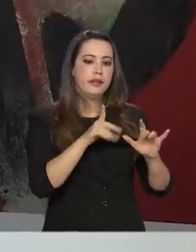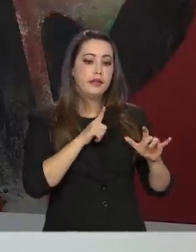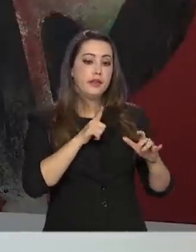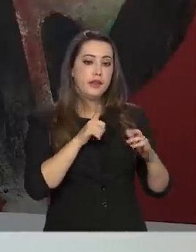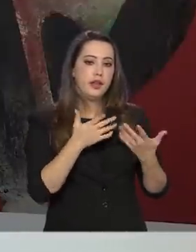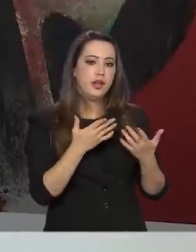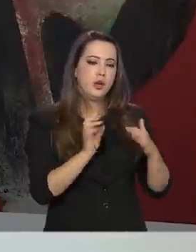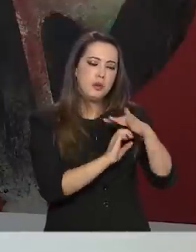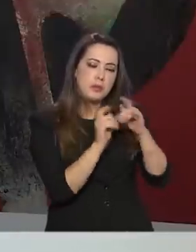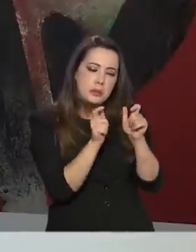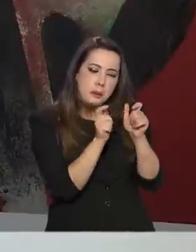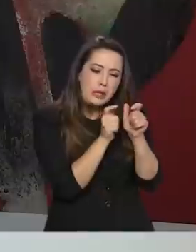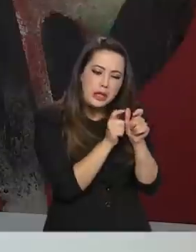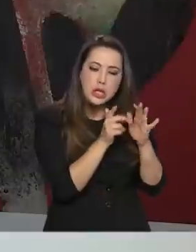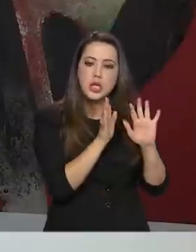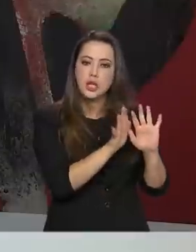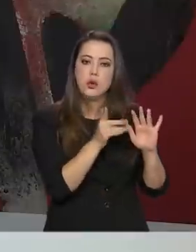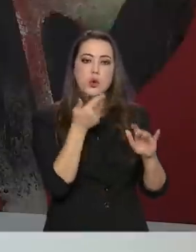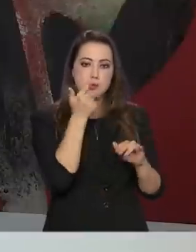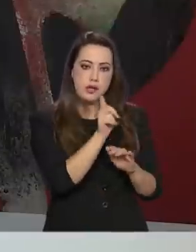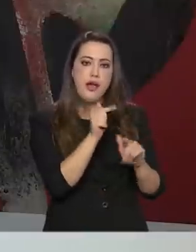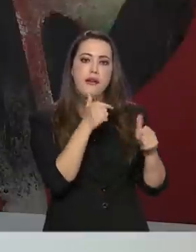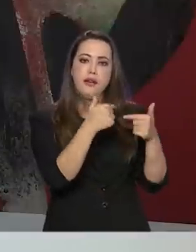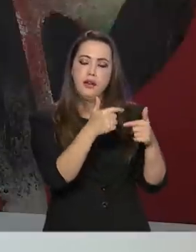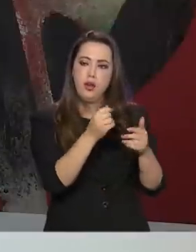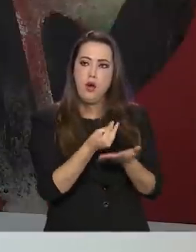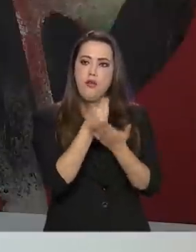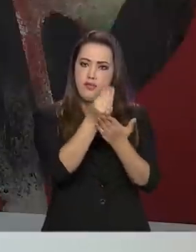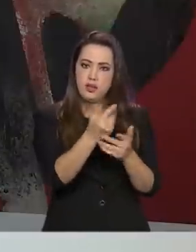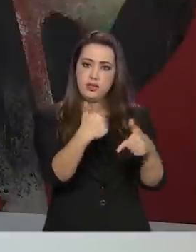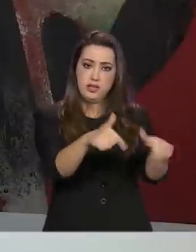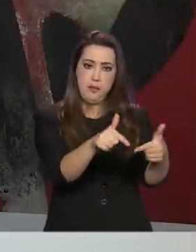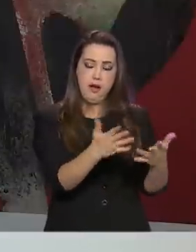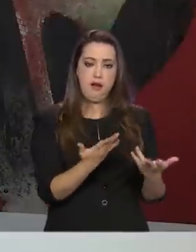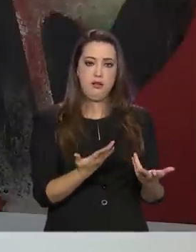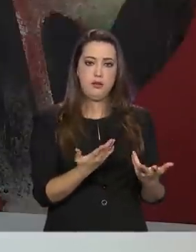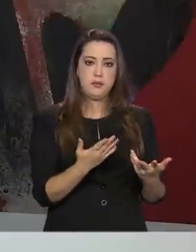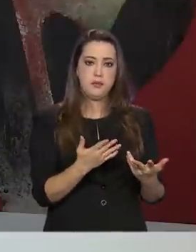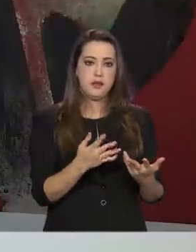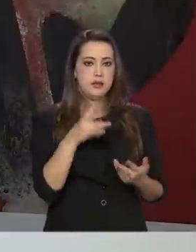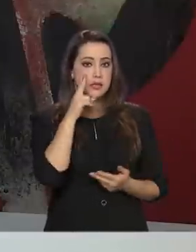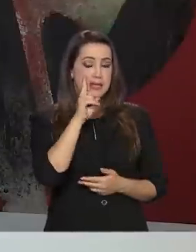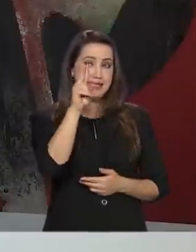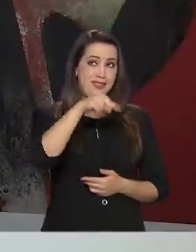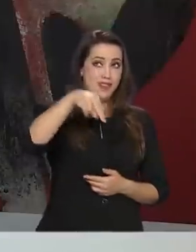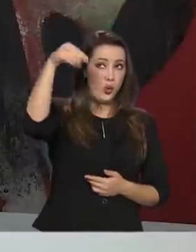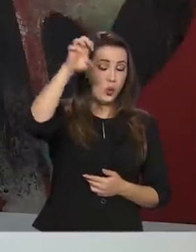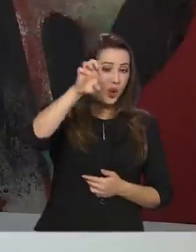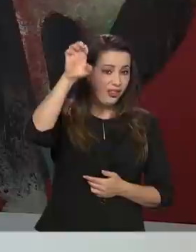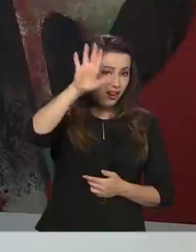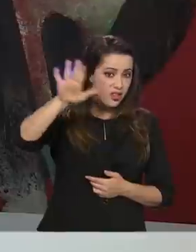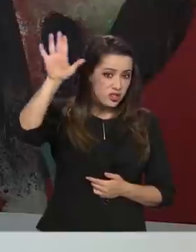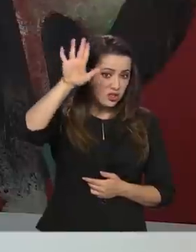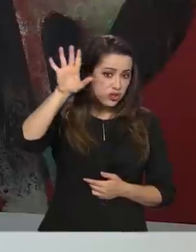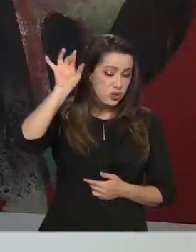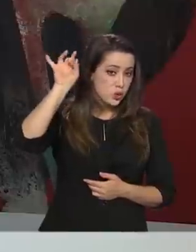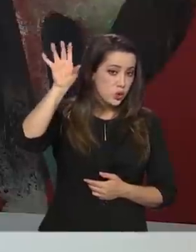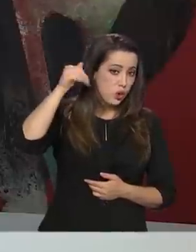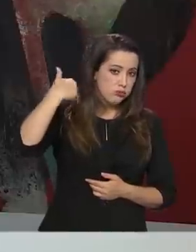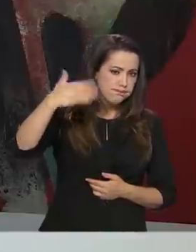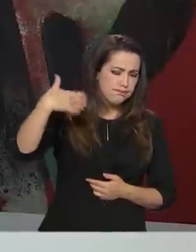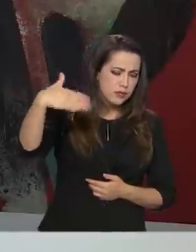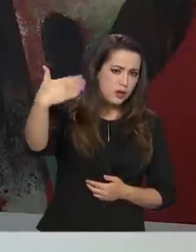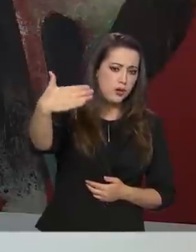negócio e consegue gerar um emprego, mesmo que informalmente. Você pega o dado do Nordeste, o empregador informal, ele só manteve